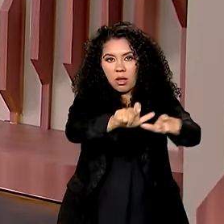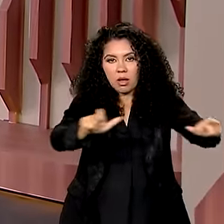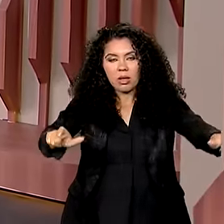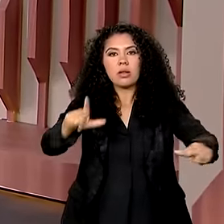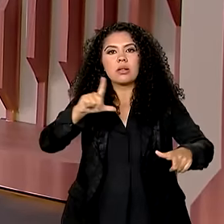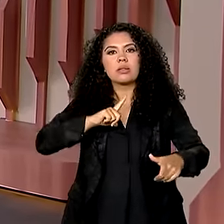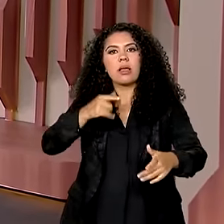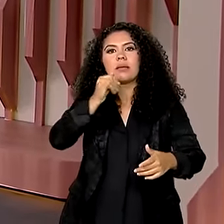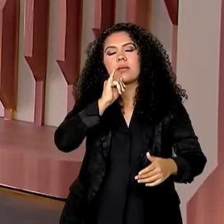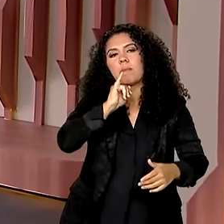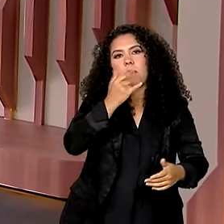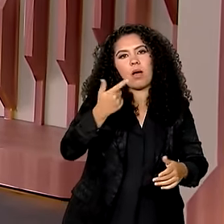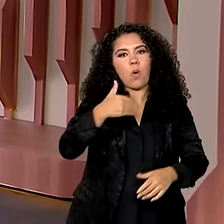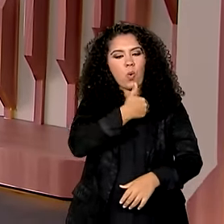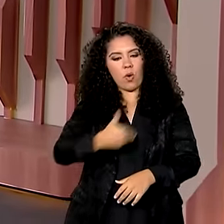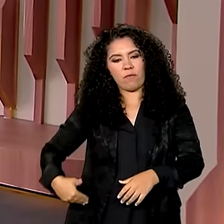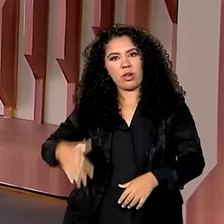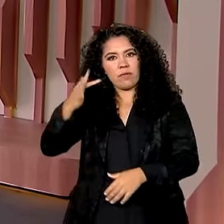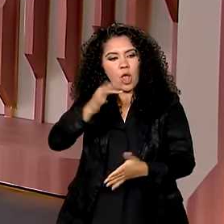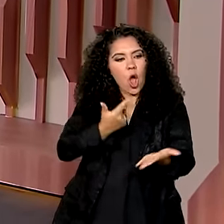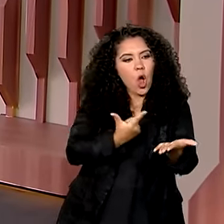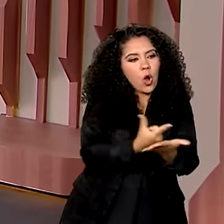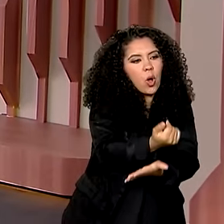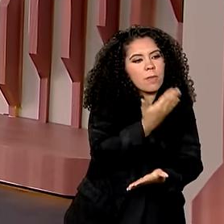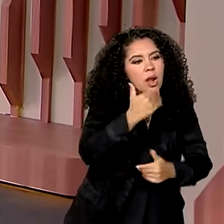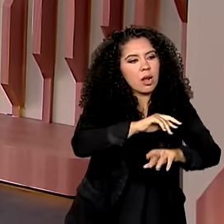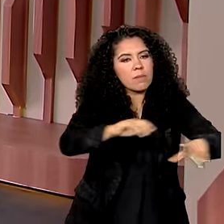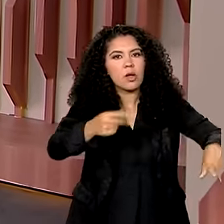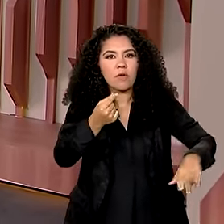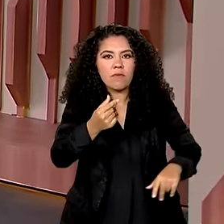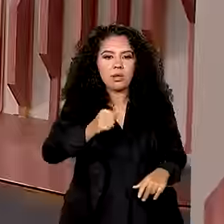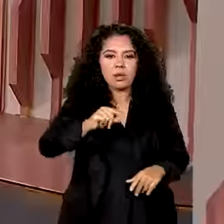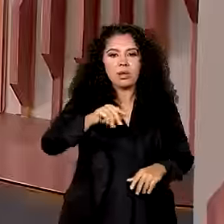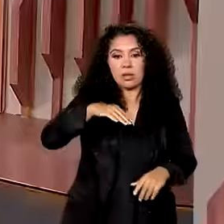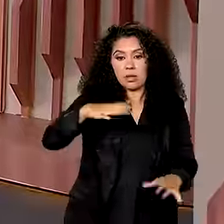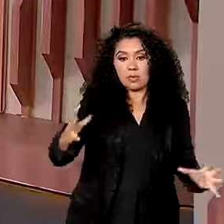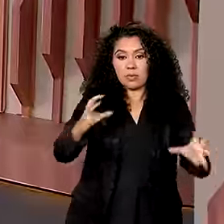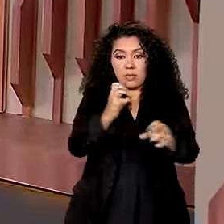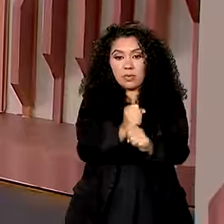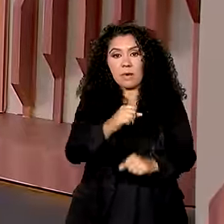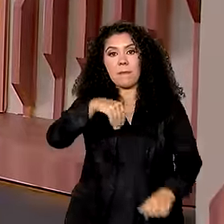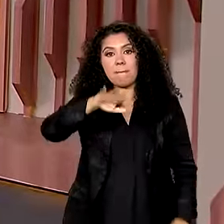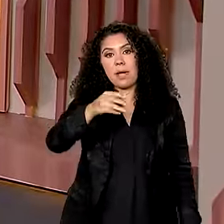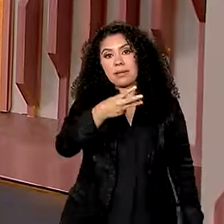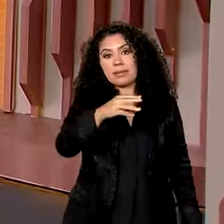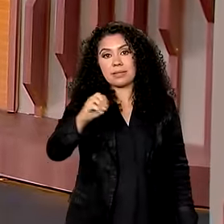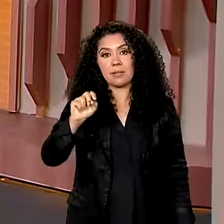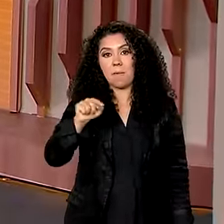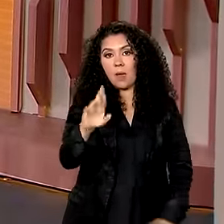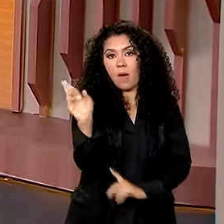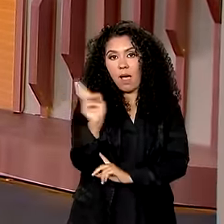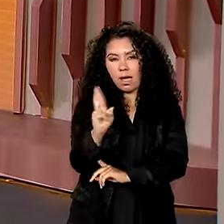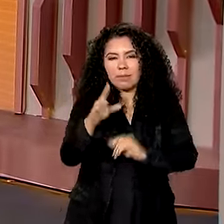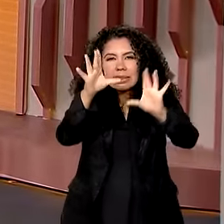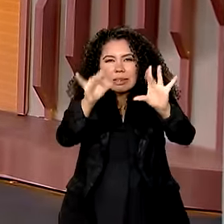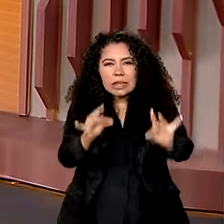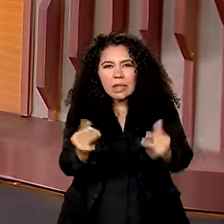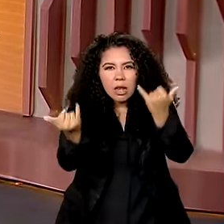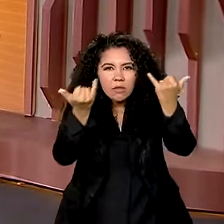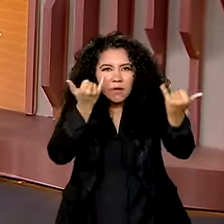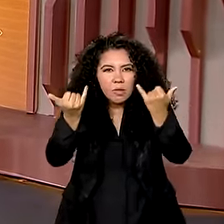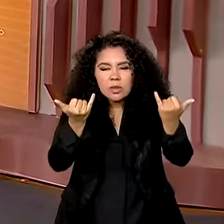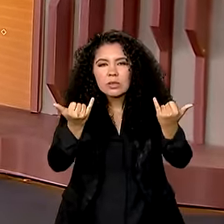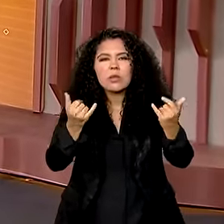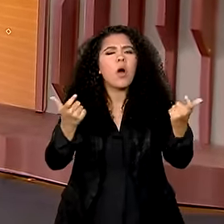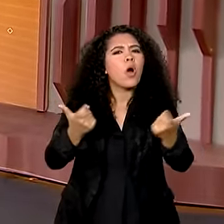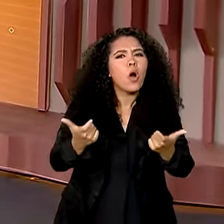comprados pelo governo federal, com custo de mais de 300 mil reais. Para saber mais sobre o